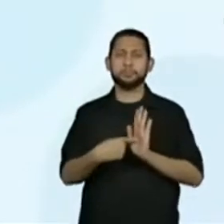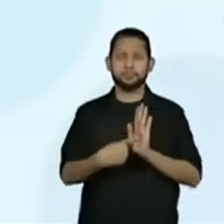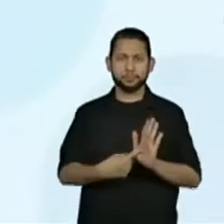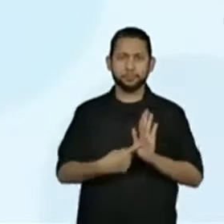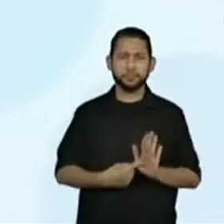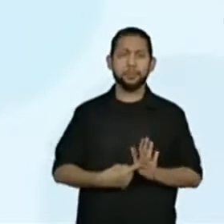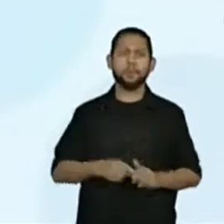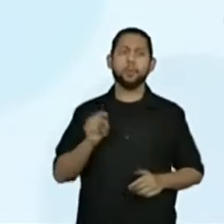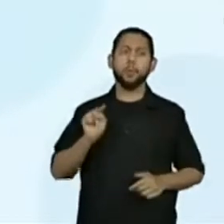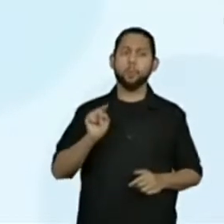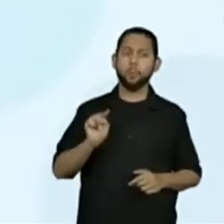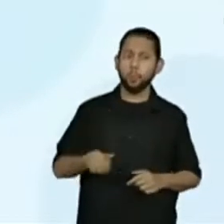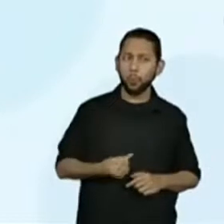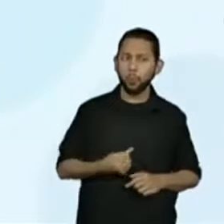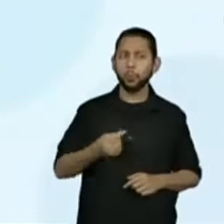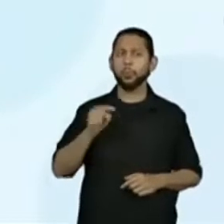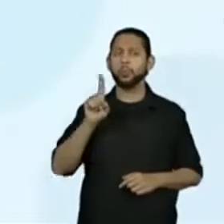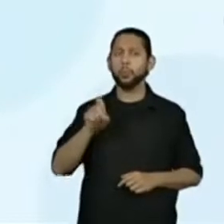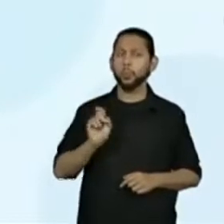É pontuação.